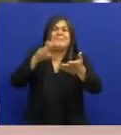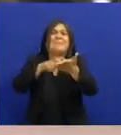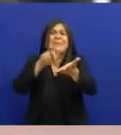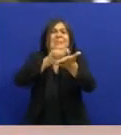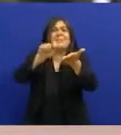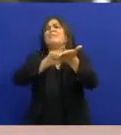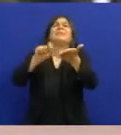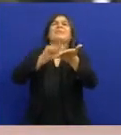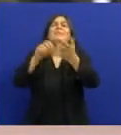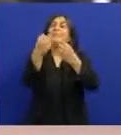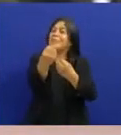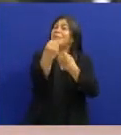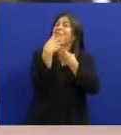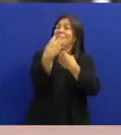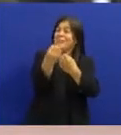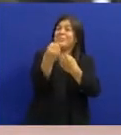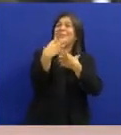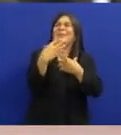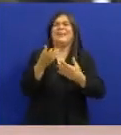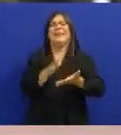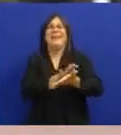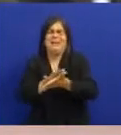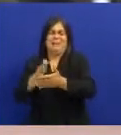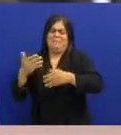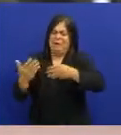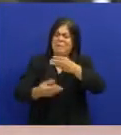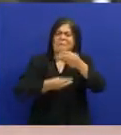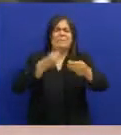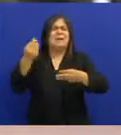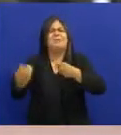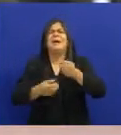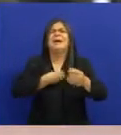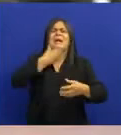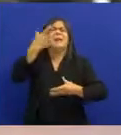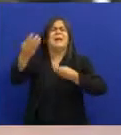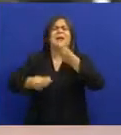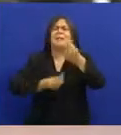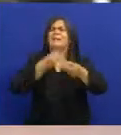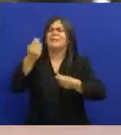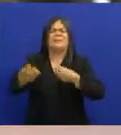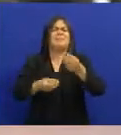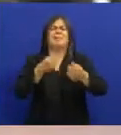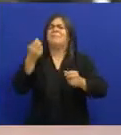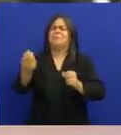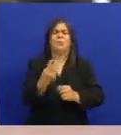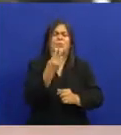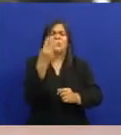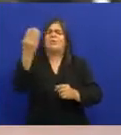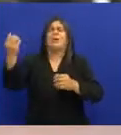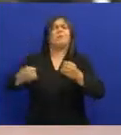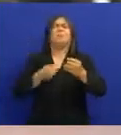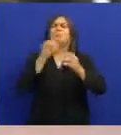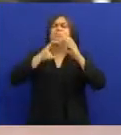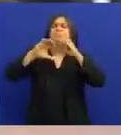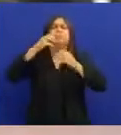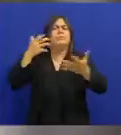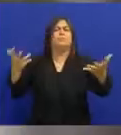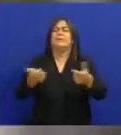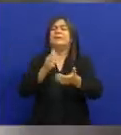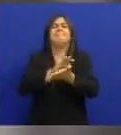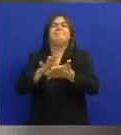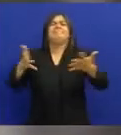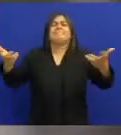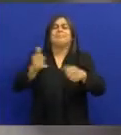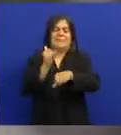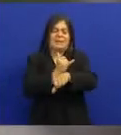de manhã Escrevia lição Pra se estudar Era tudo em rojão Tudo em décimo Em quarteto Em sexto Em oitava Jacks não tinha